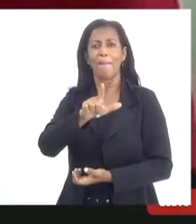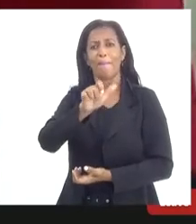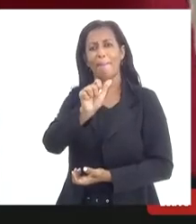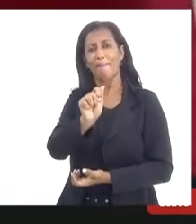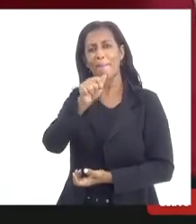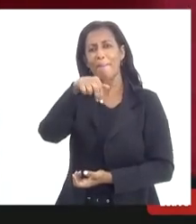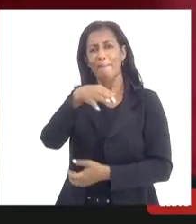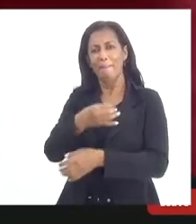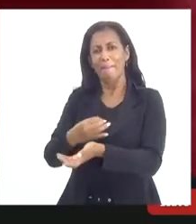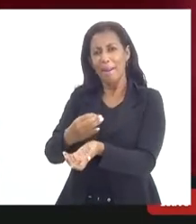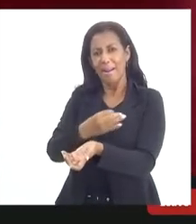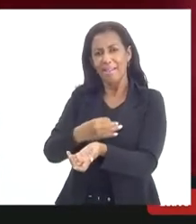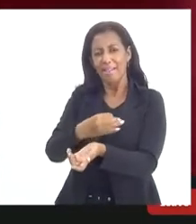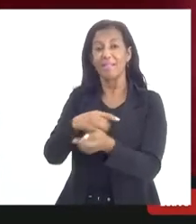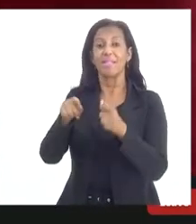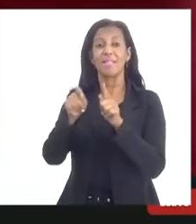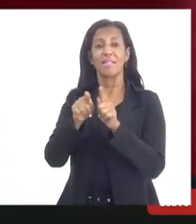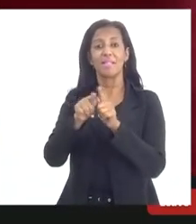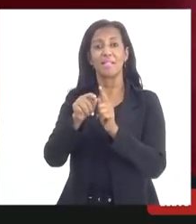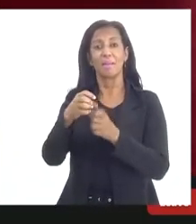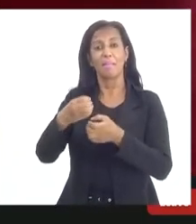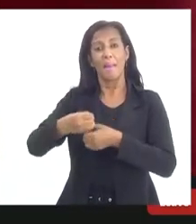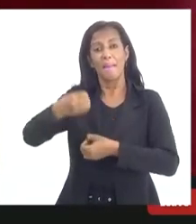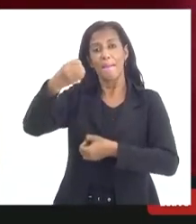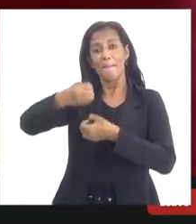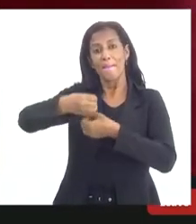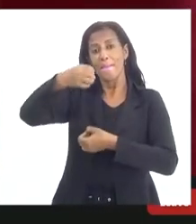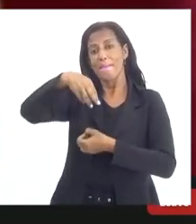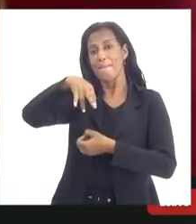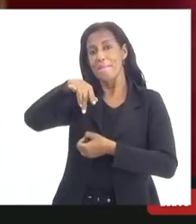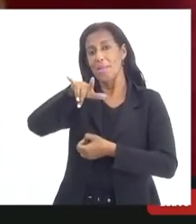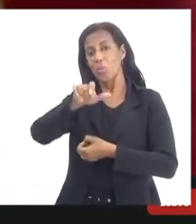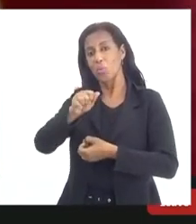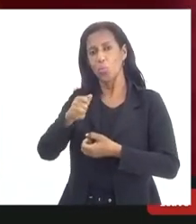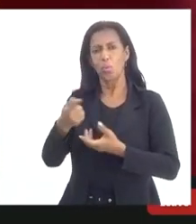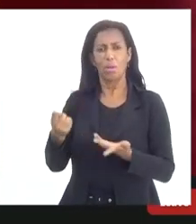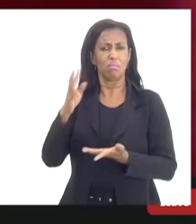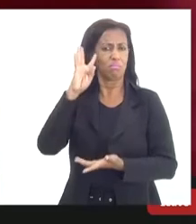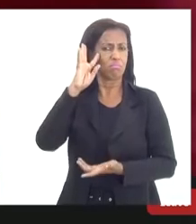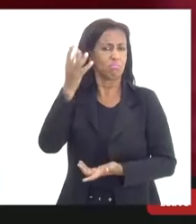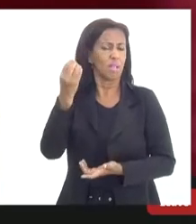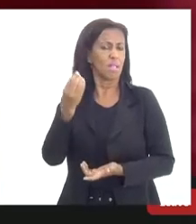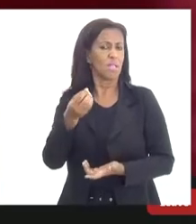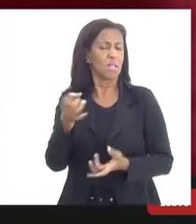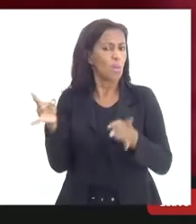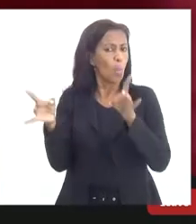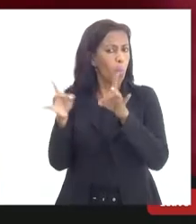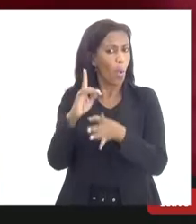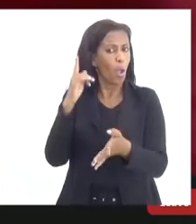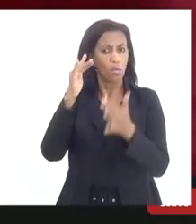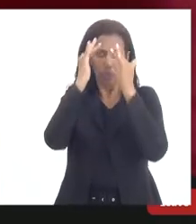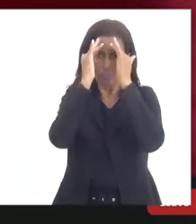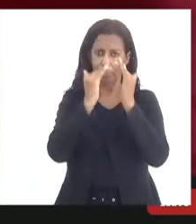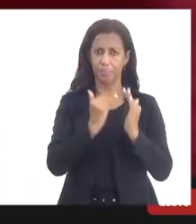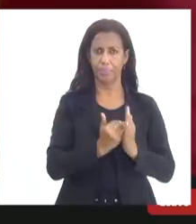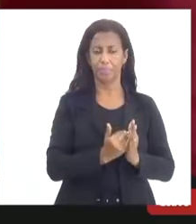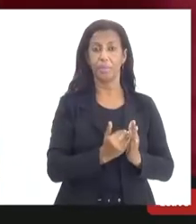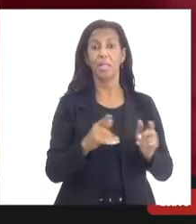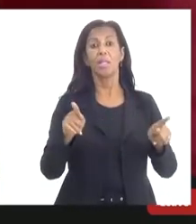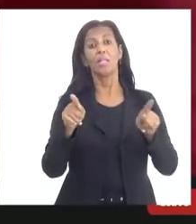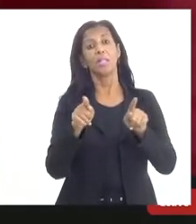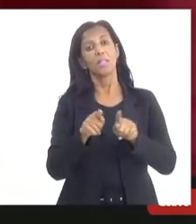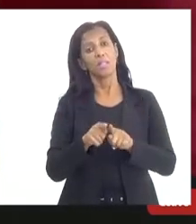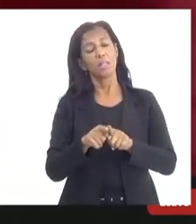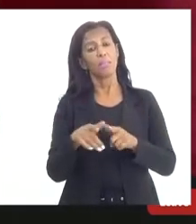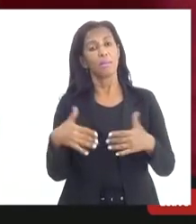bem como esclarecer os procedimentos para que essa decisão seja efetivamente cumprida e aí também quem